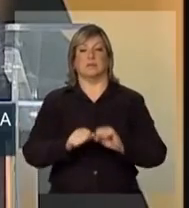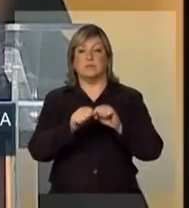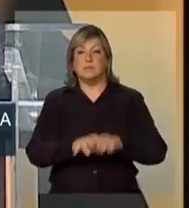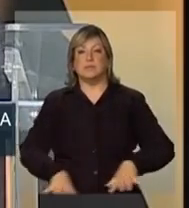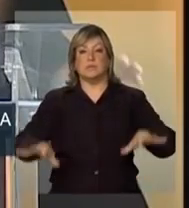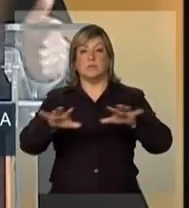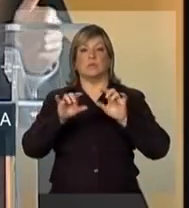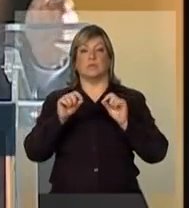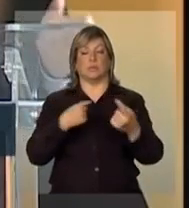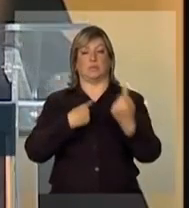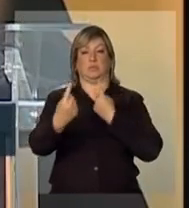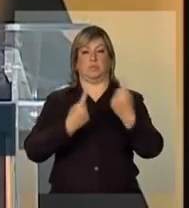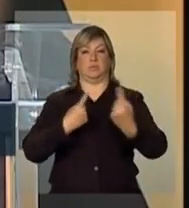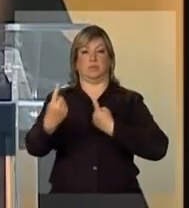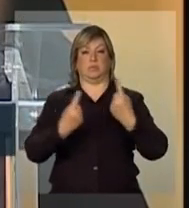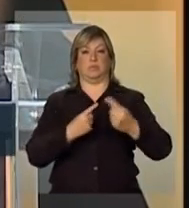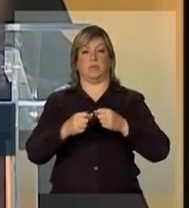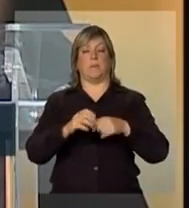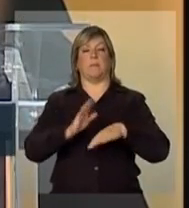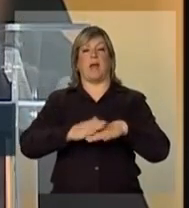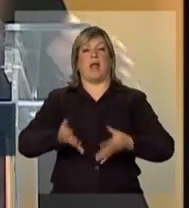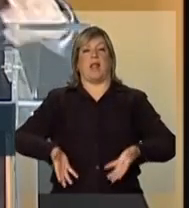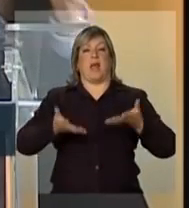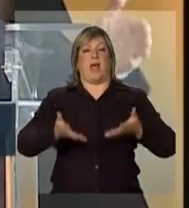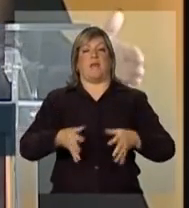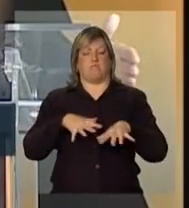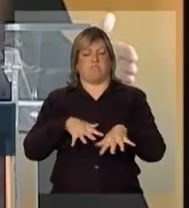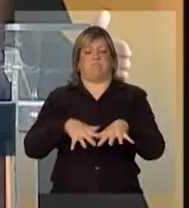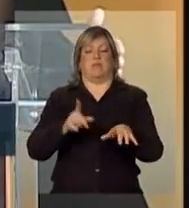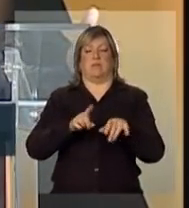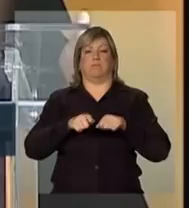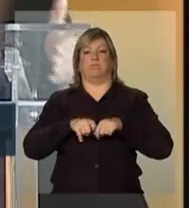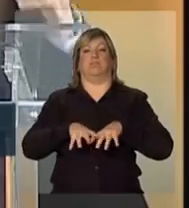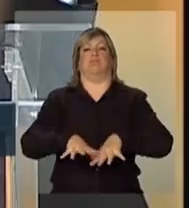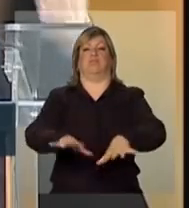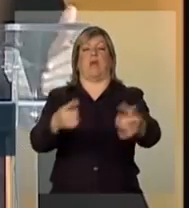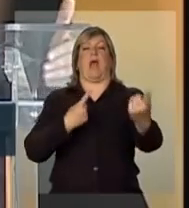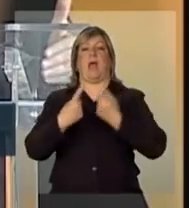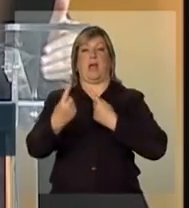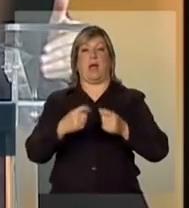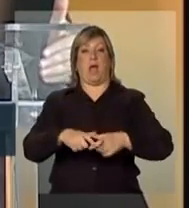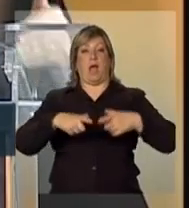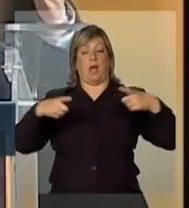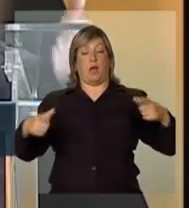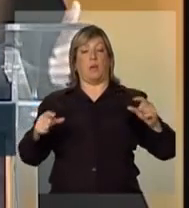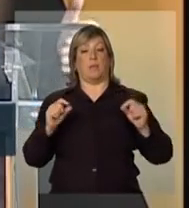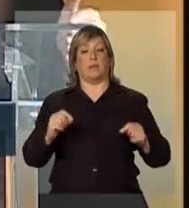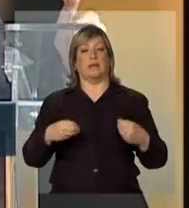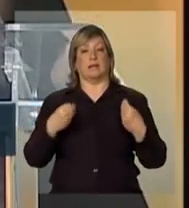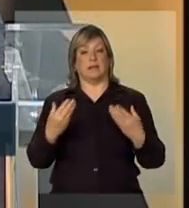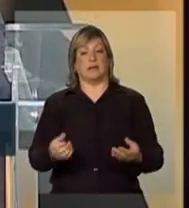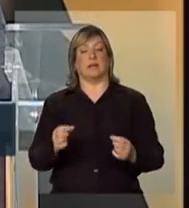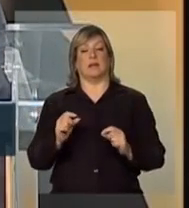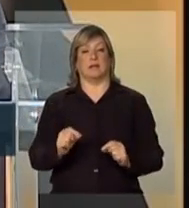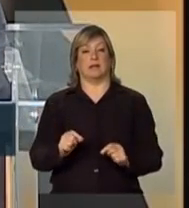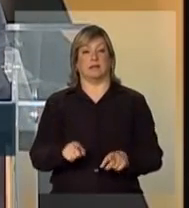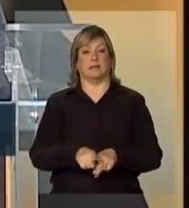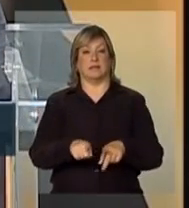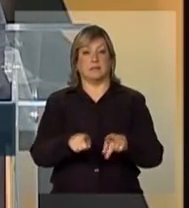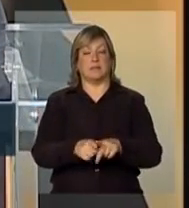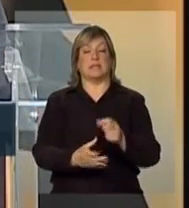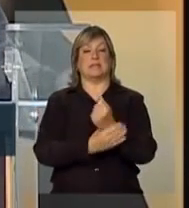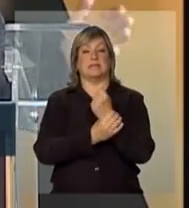do fluxo de transporte, mas, ao mesmo tempo, aumentam, seguramente, o nível de